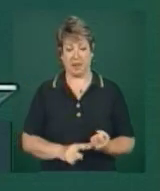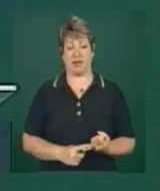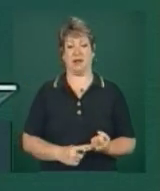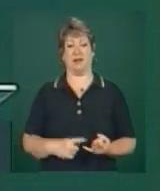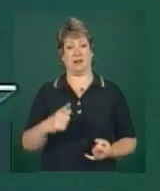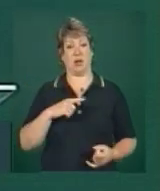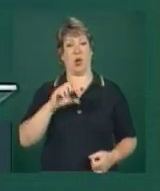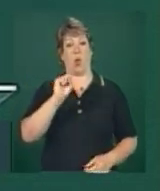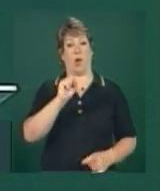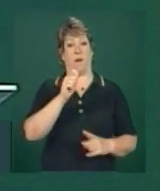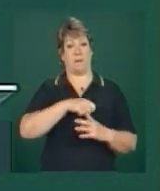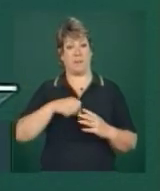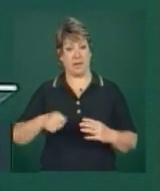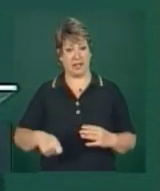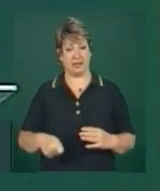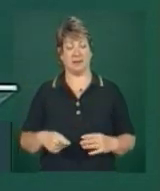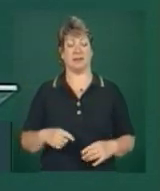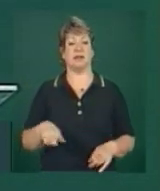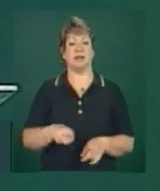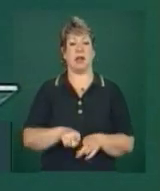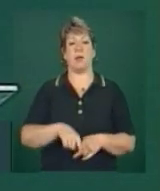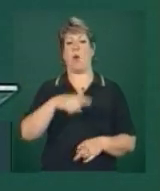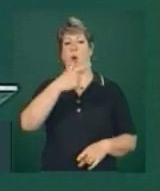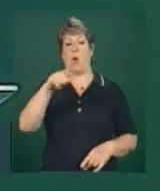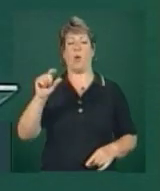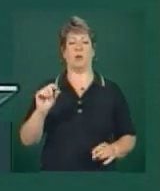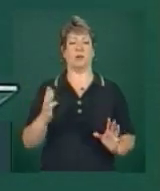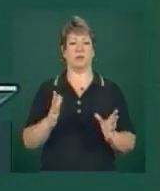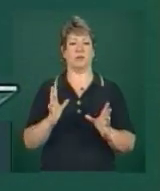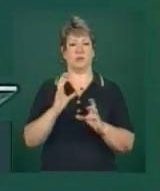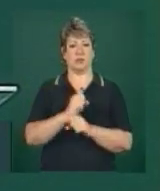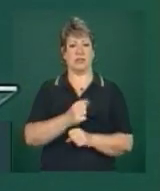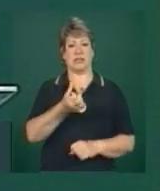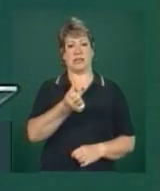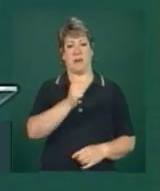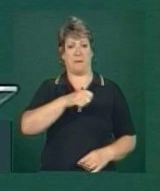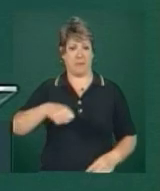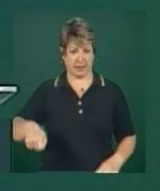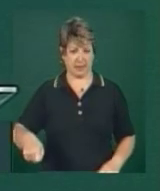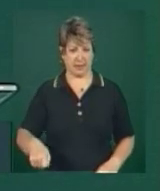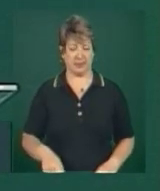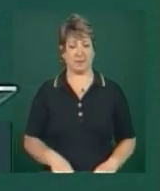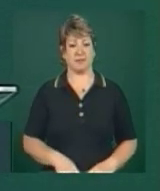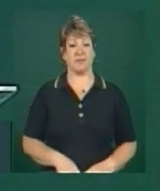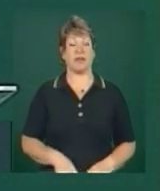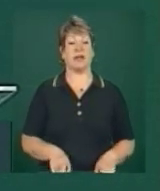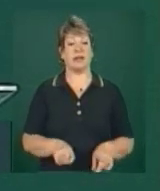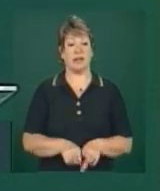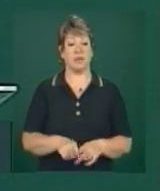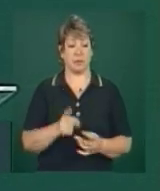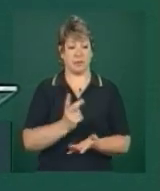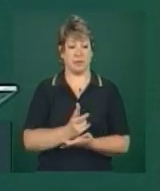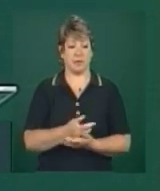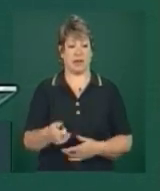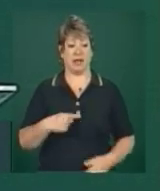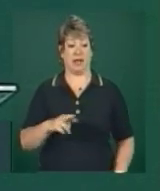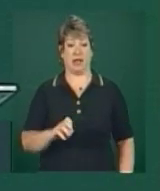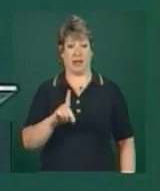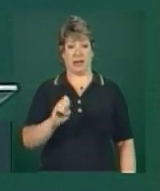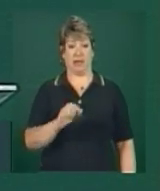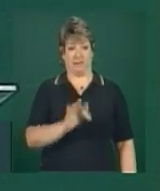serão oito meses e nos demais vai ficar em torno de seis meses. ao mesmo tempo, a rede federal